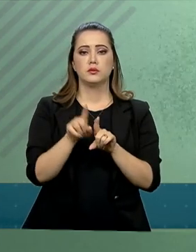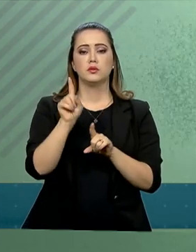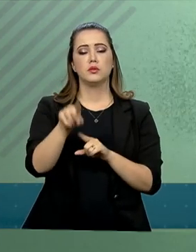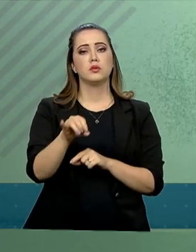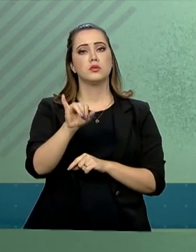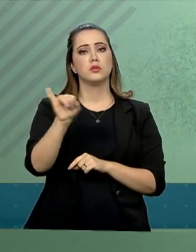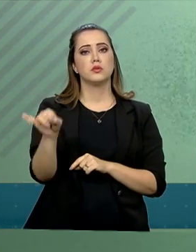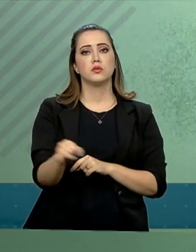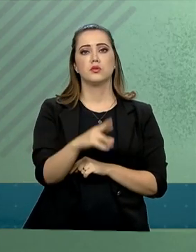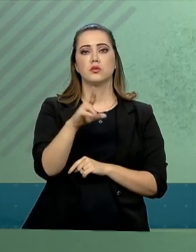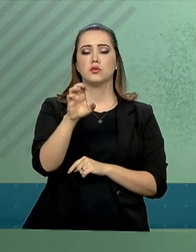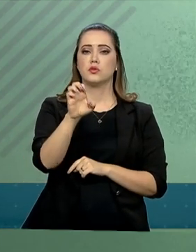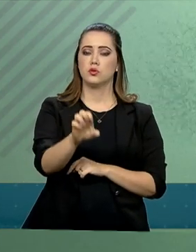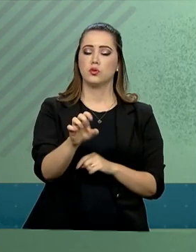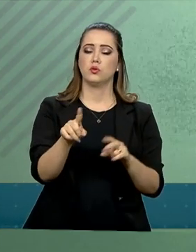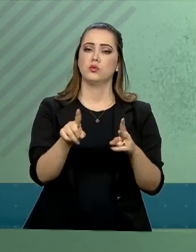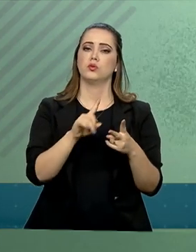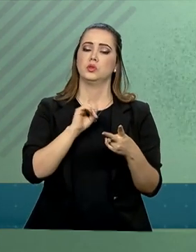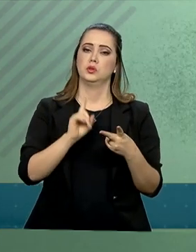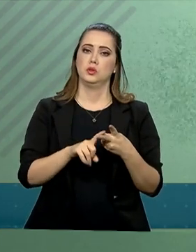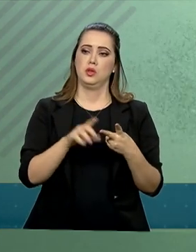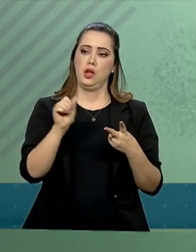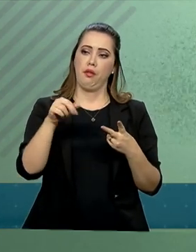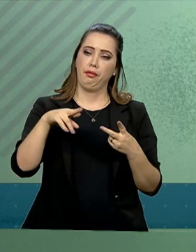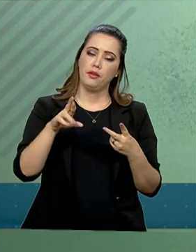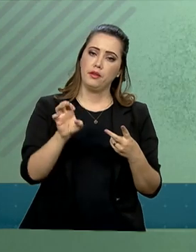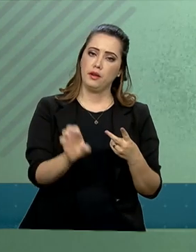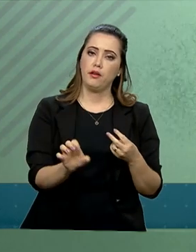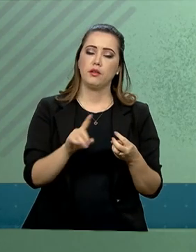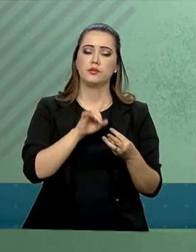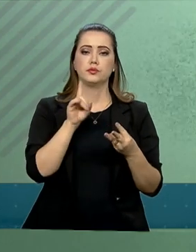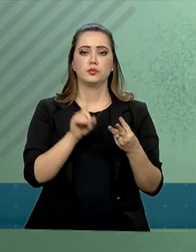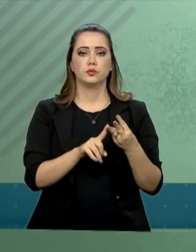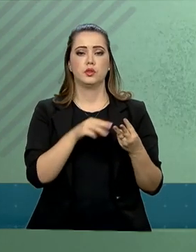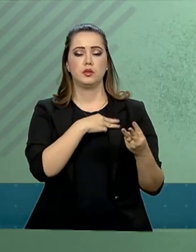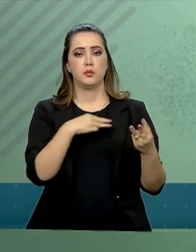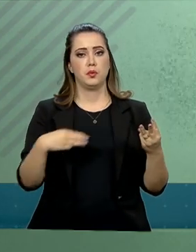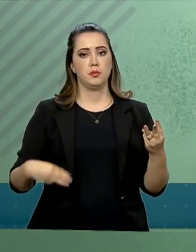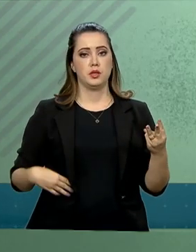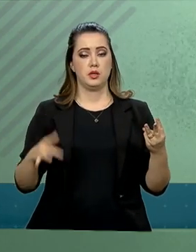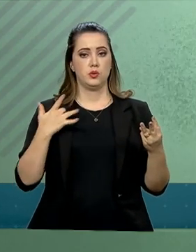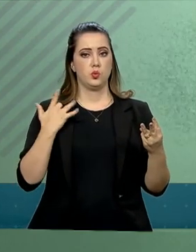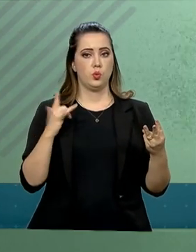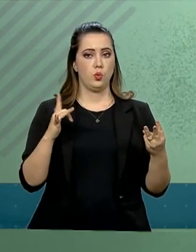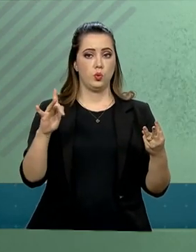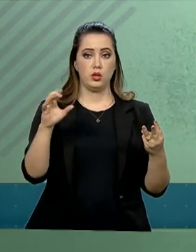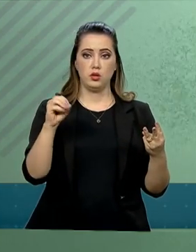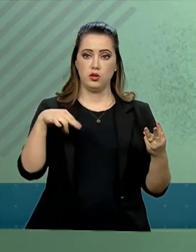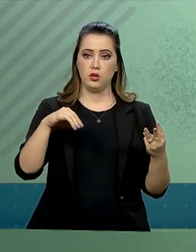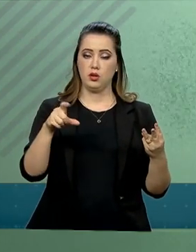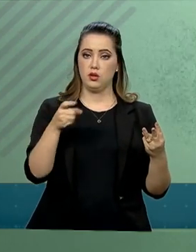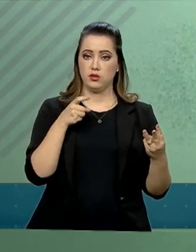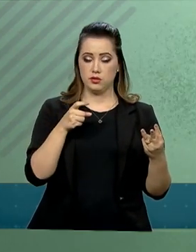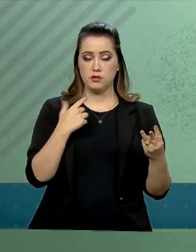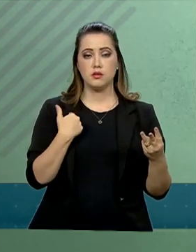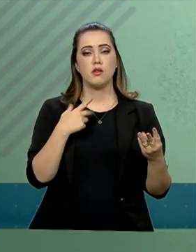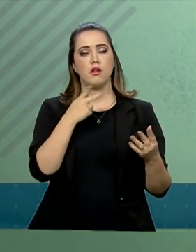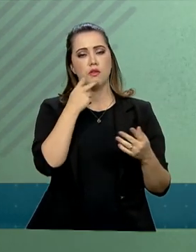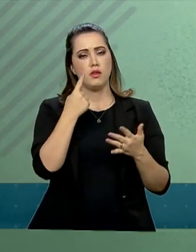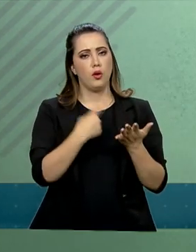Jorge Antônio e o ministro Onyx Lorenzoni, trataram de questões